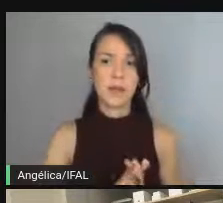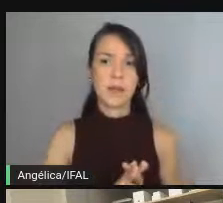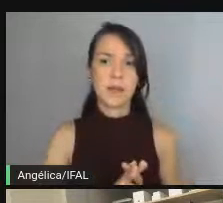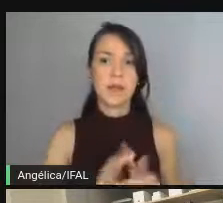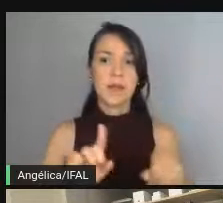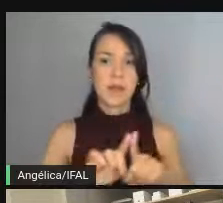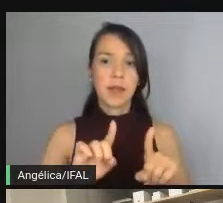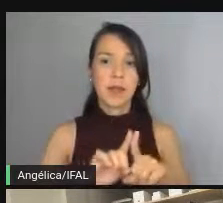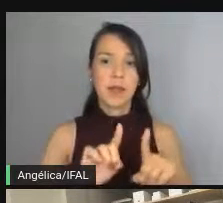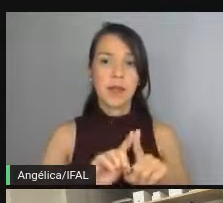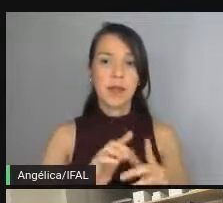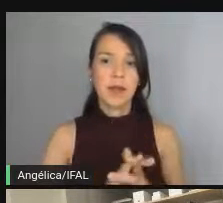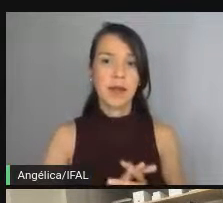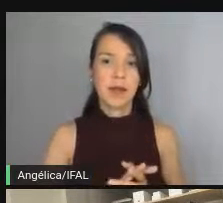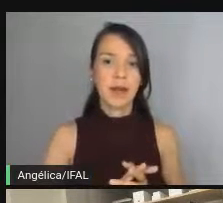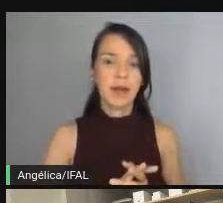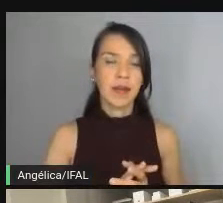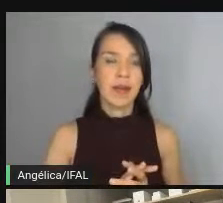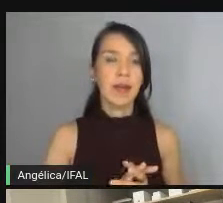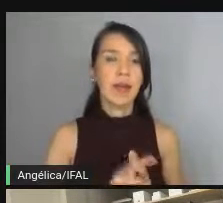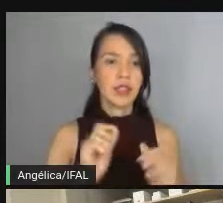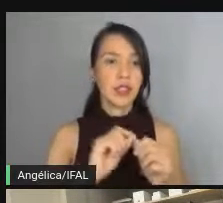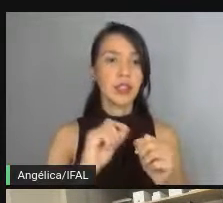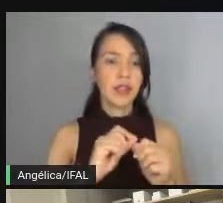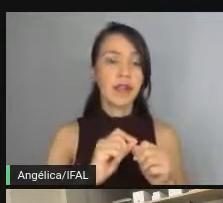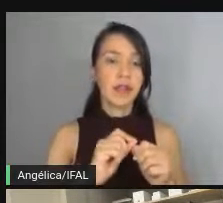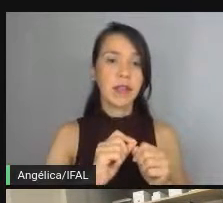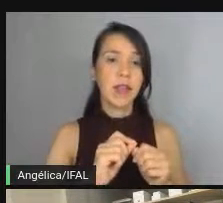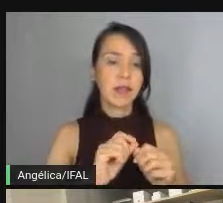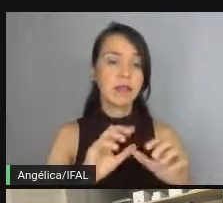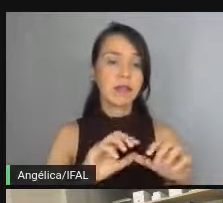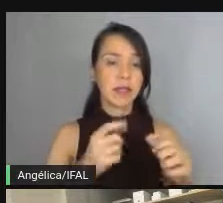funcionalidade, e hoje a gente vai aplicar muito isso, morre na massa.